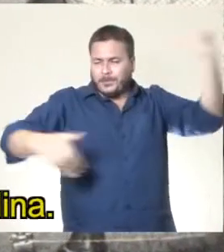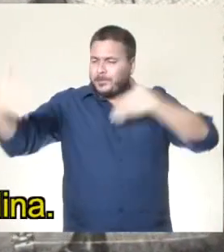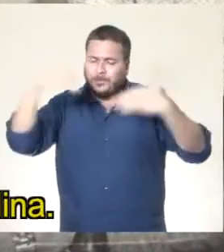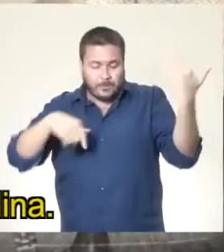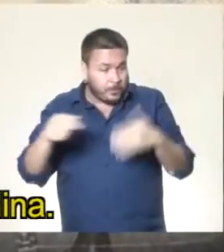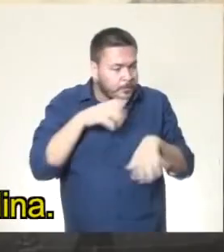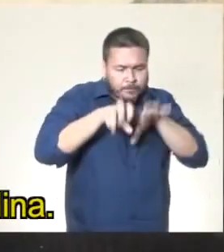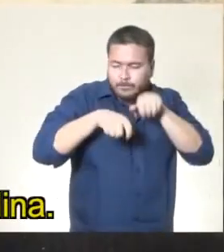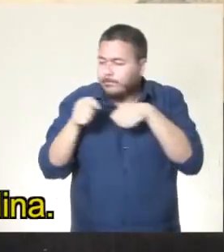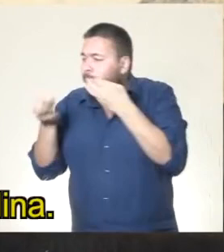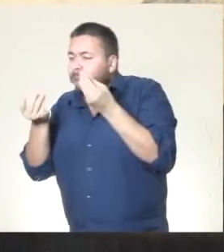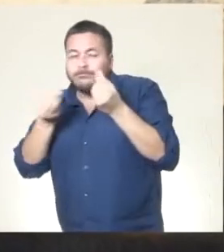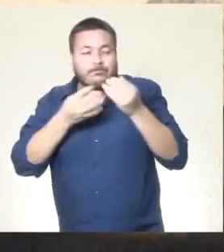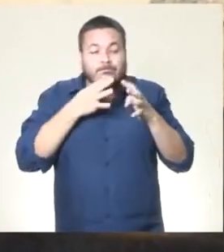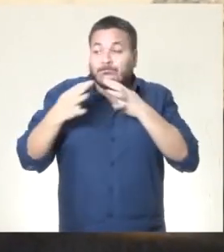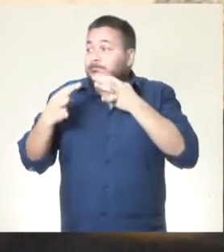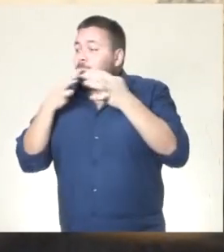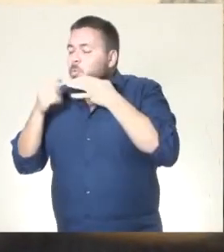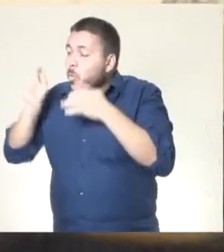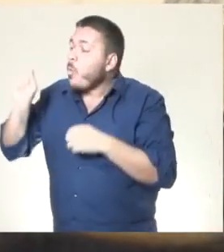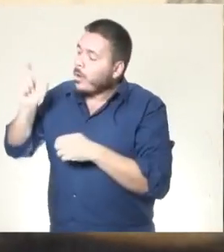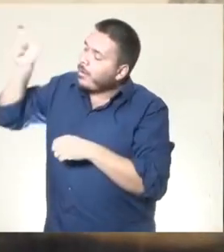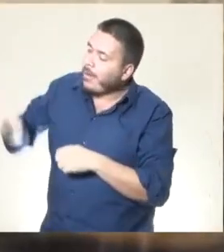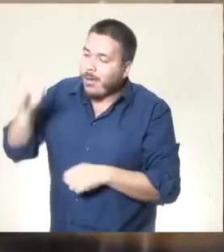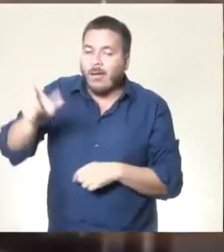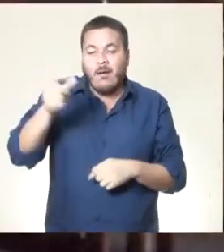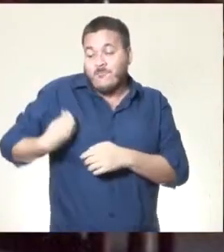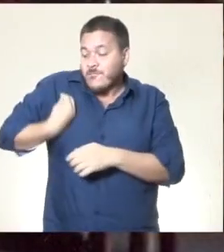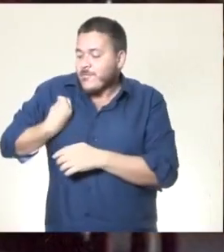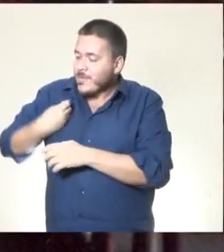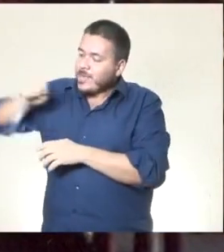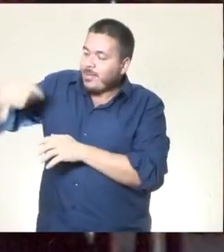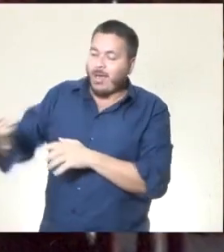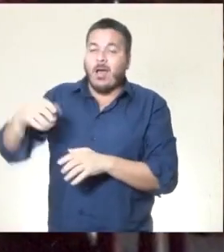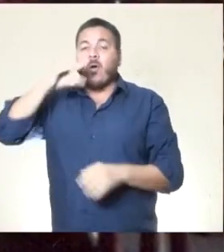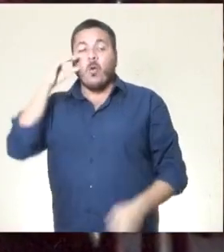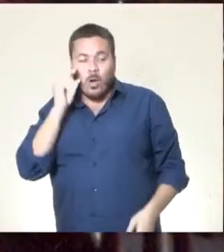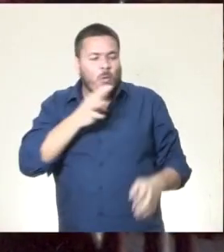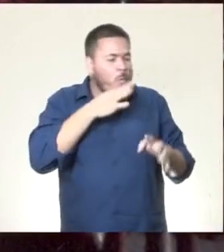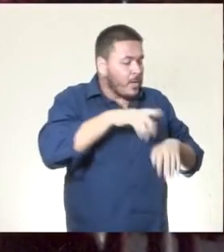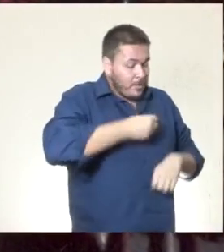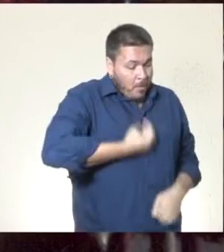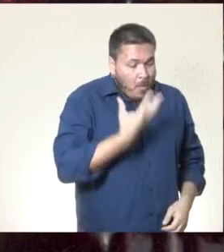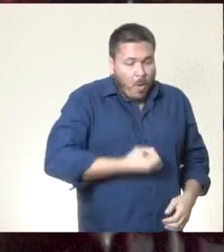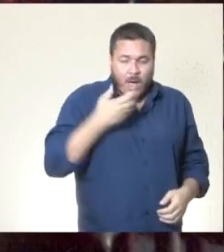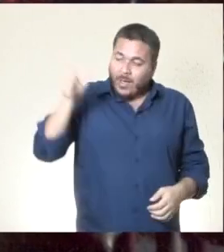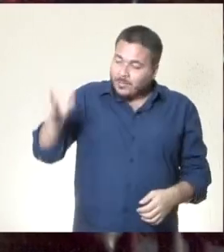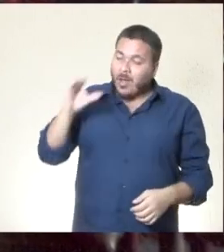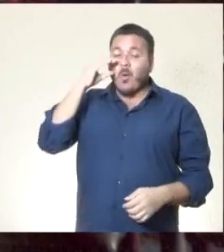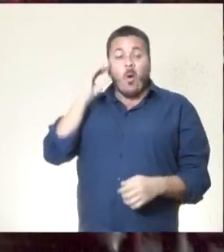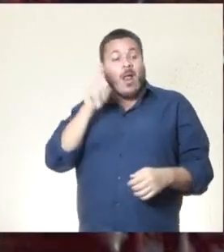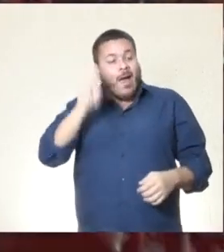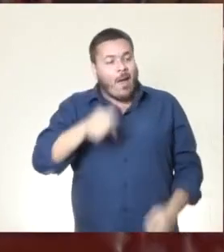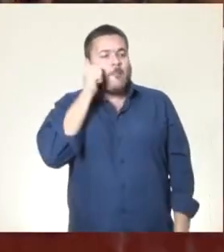à procura de Cora Coralina. Conhecer a Casa de Cora é reencontrar a poeta Cora Coralina, uma